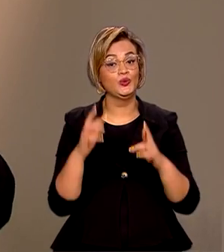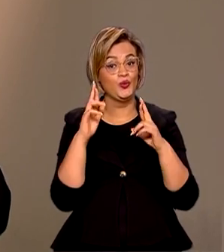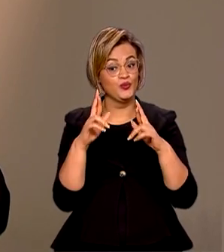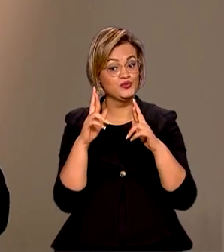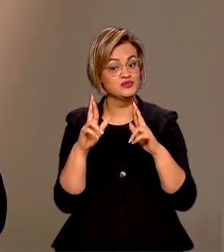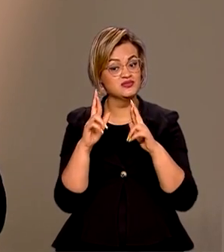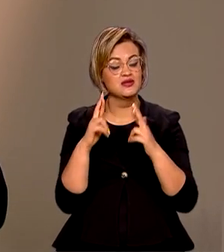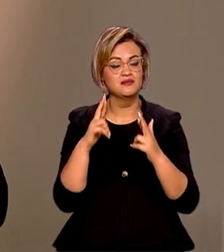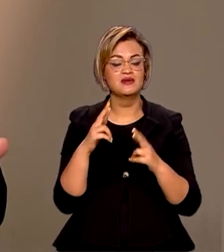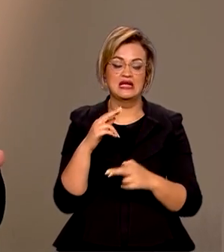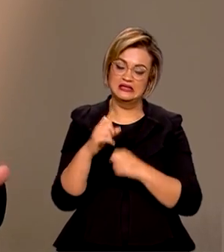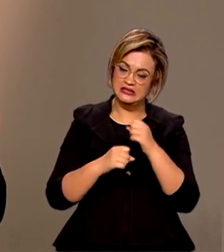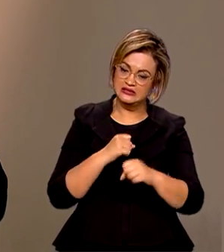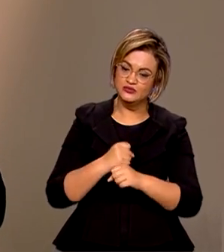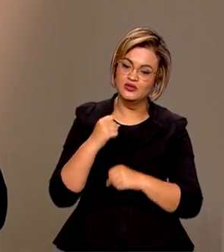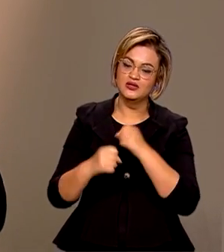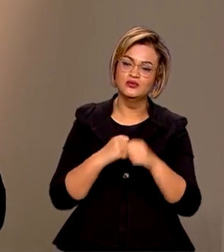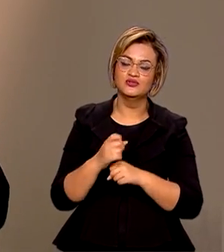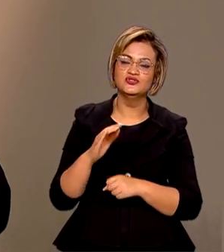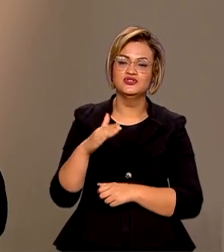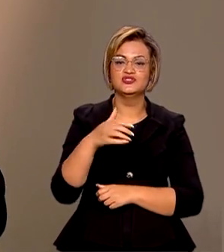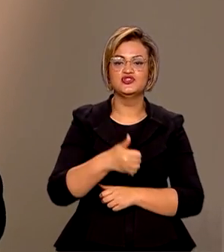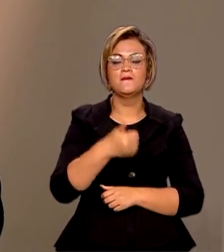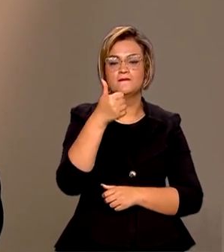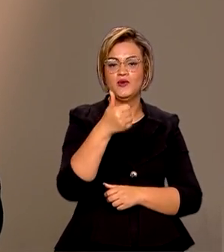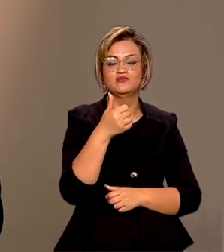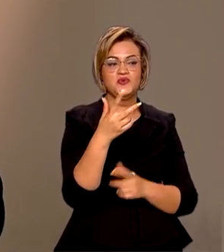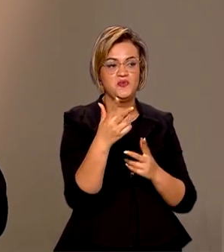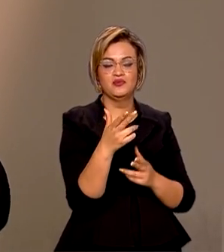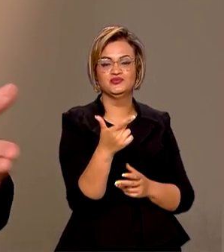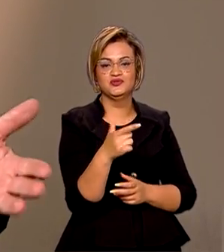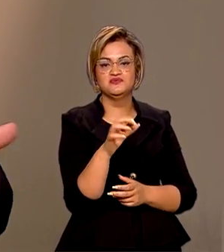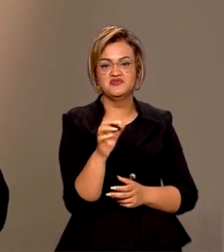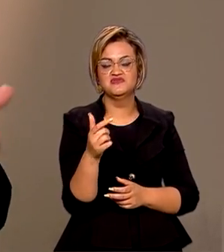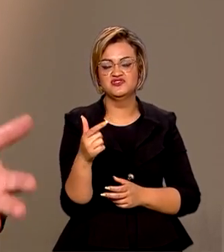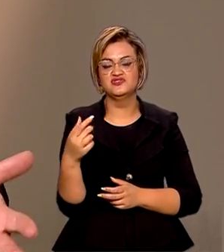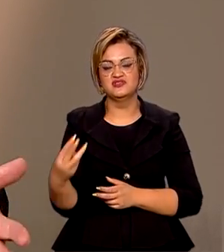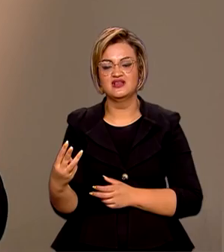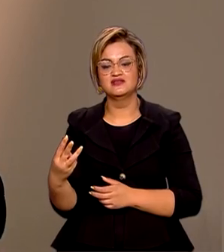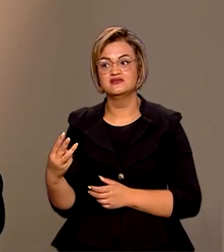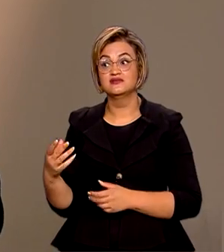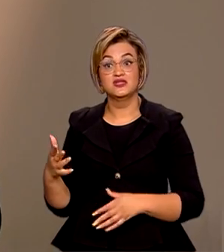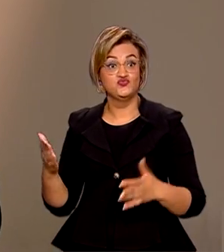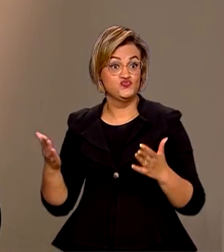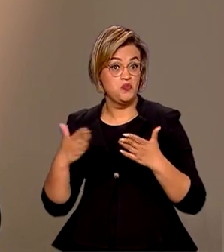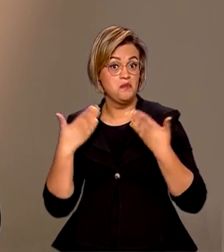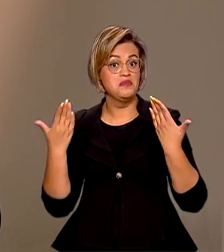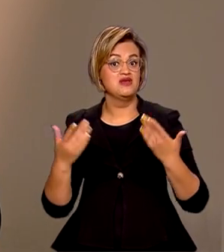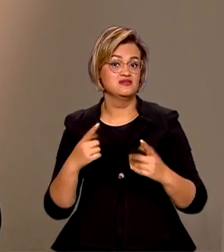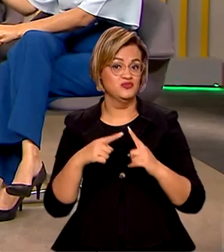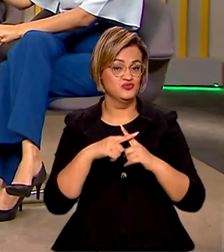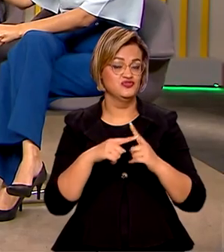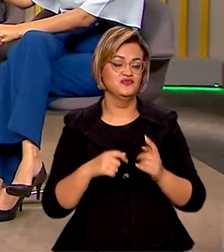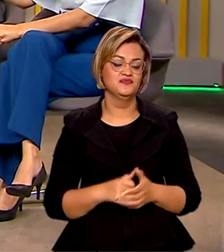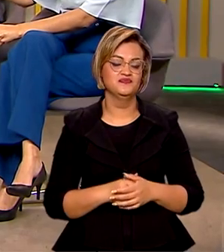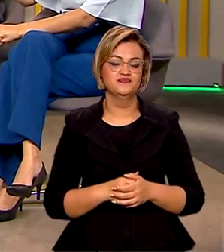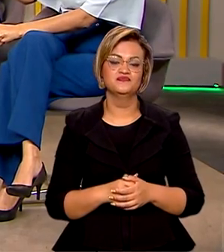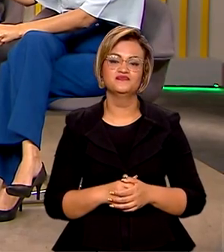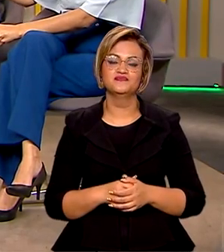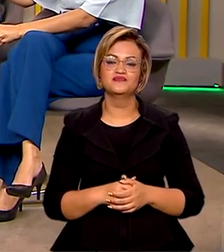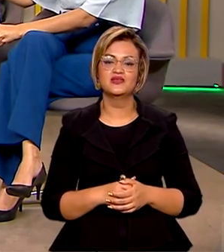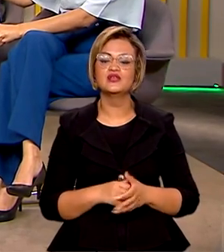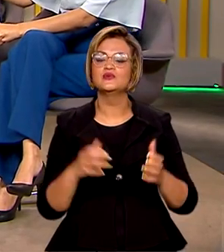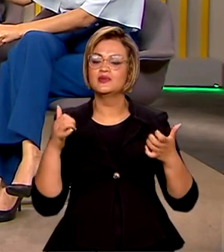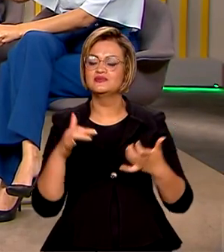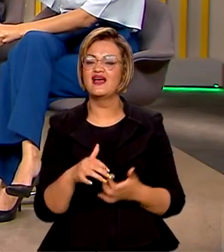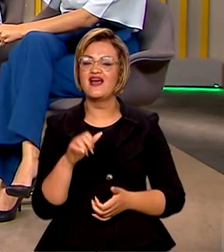os próximos anos sejam tão bons quanto 2023 e que está nos surpreendendo positivamente. Só para reforçar,